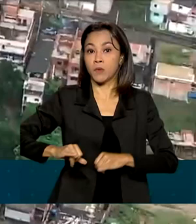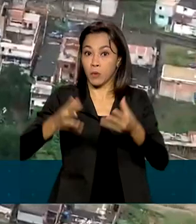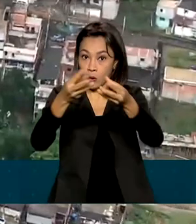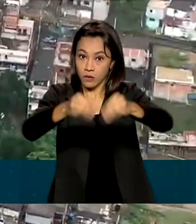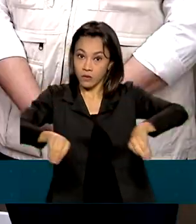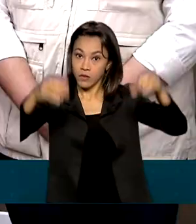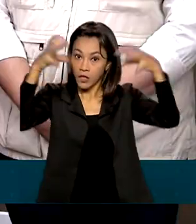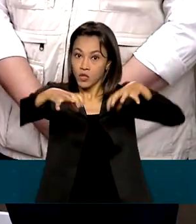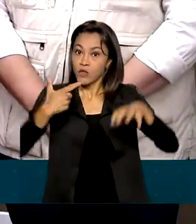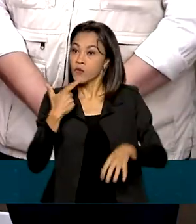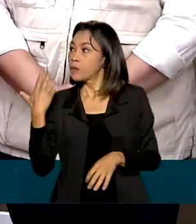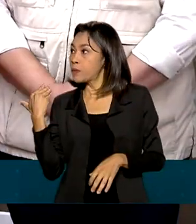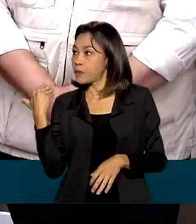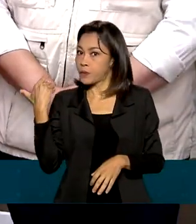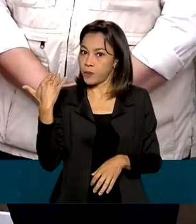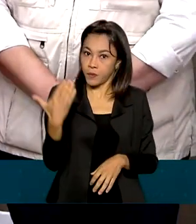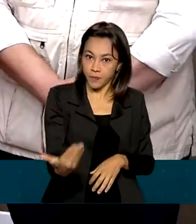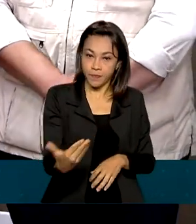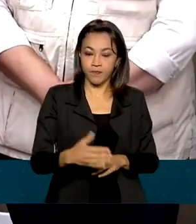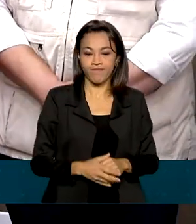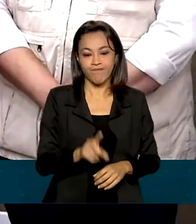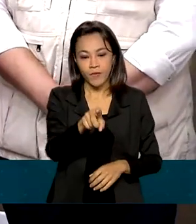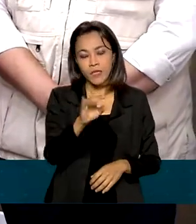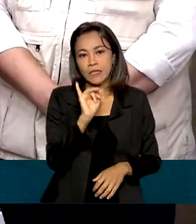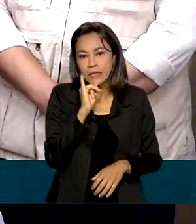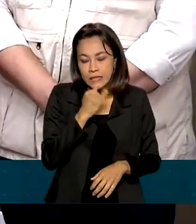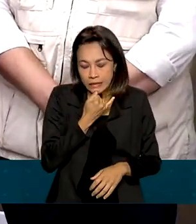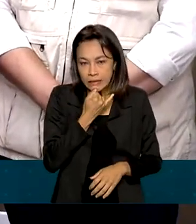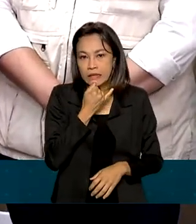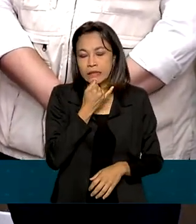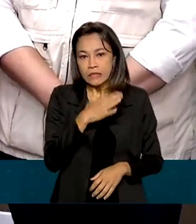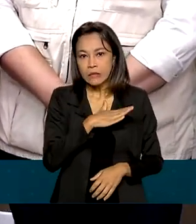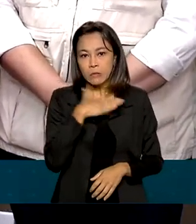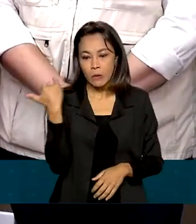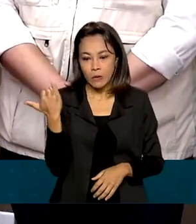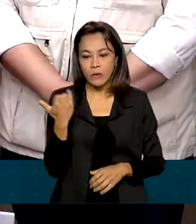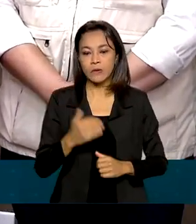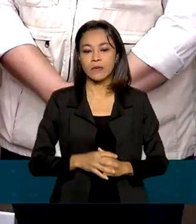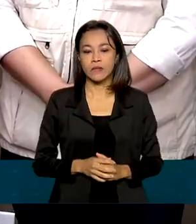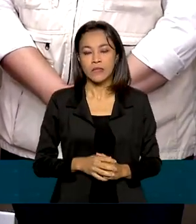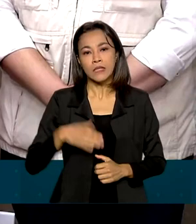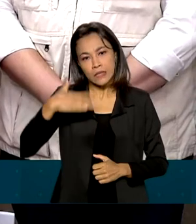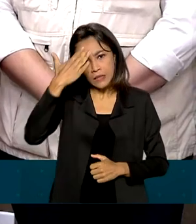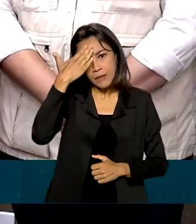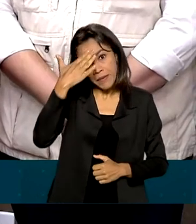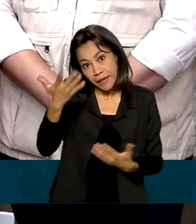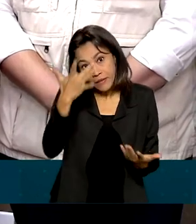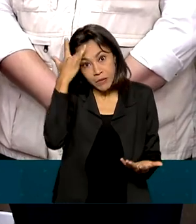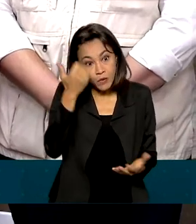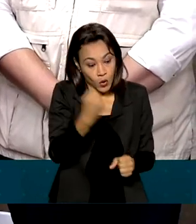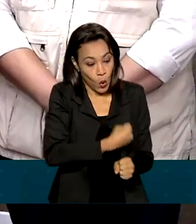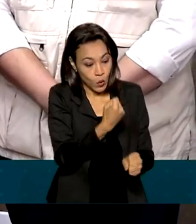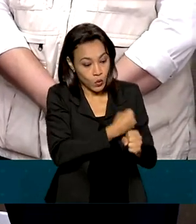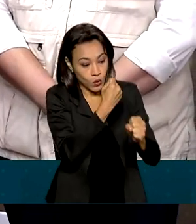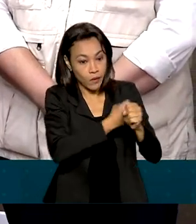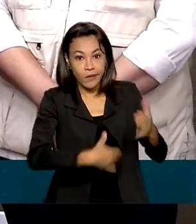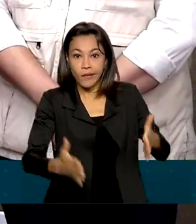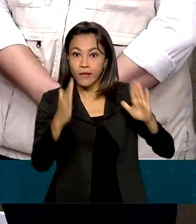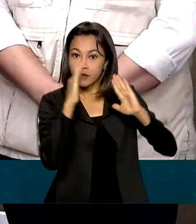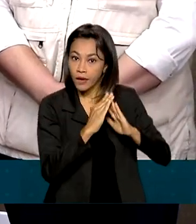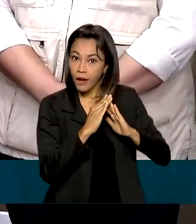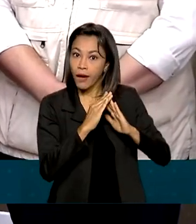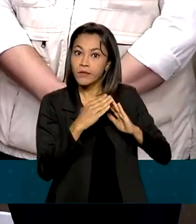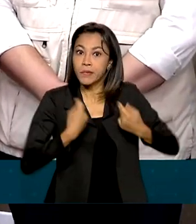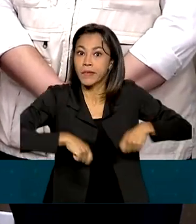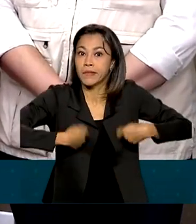últimos dias. Lamentamos as mortes. Sabemos que muitas vezes as pessoas constroem a sua residência